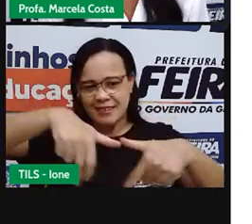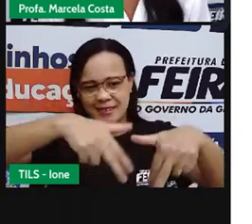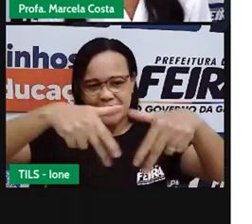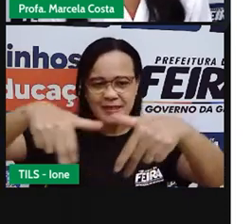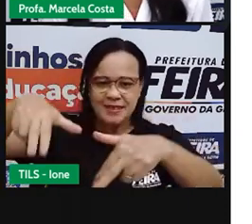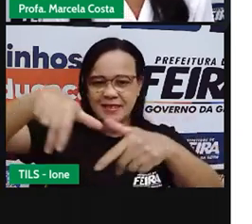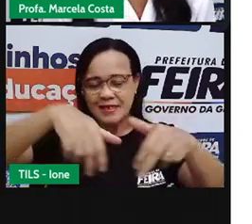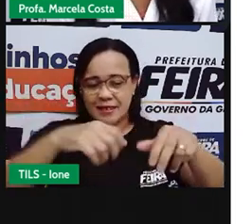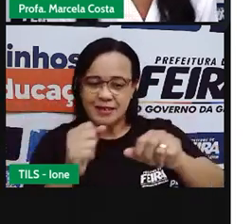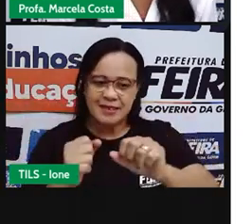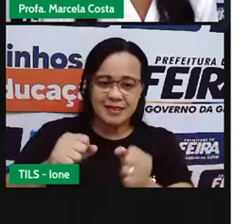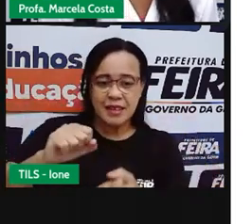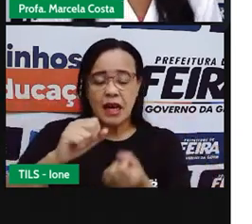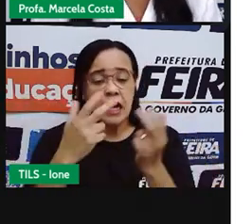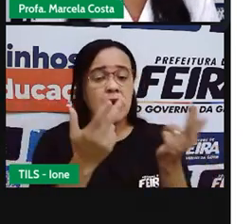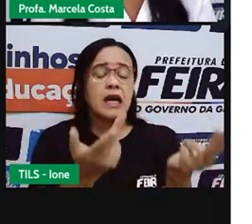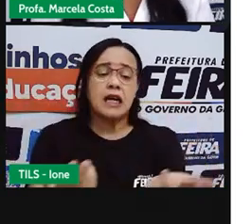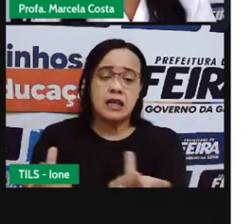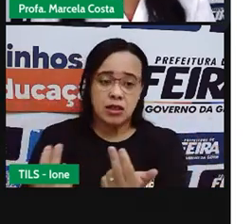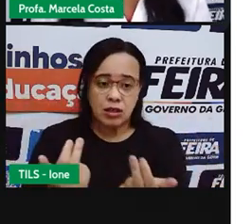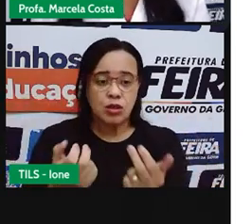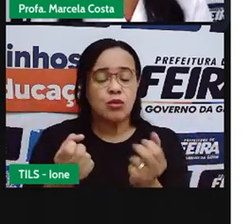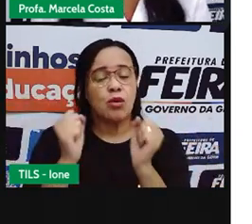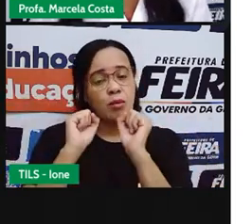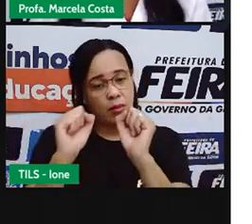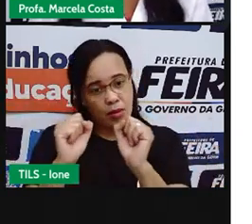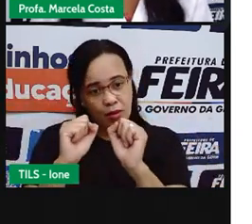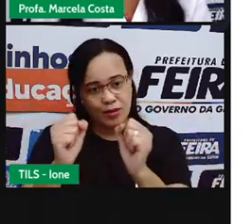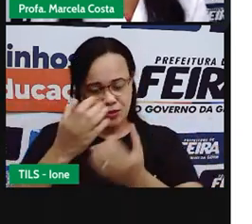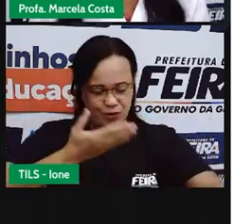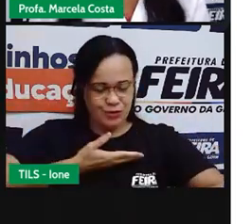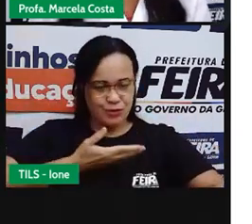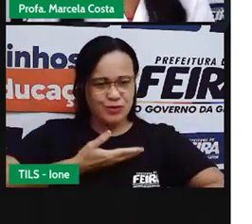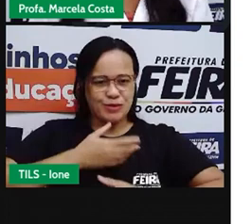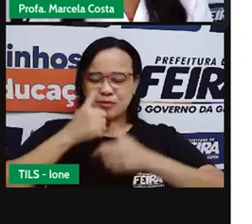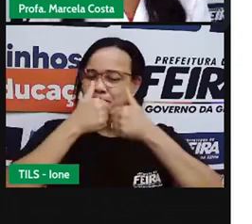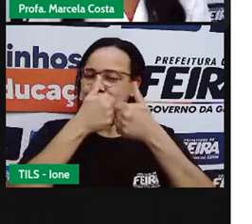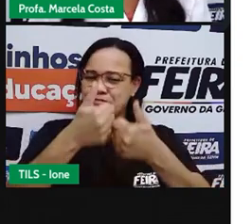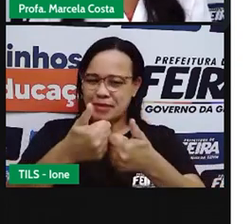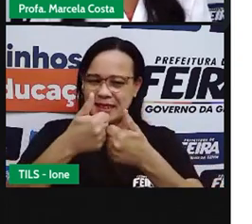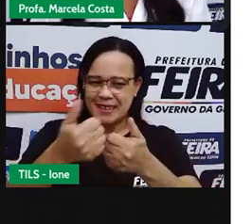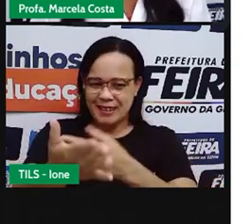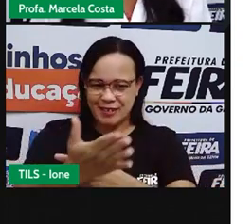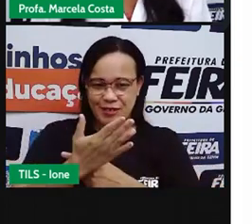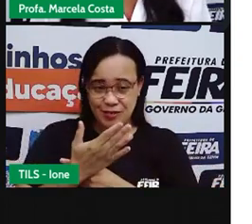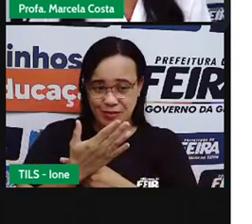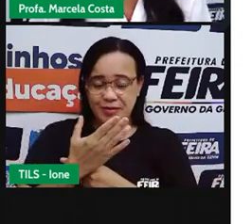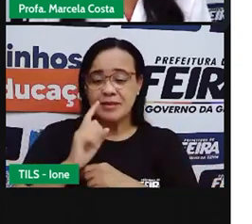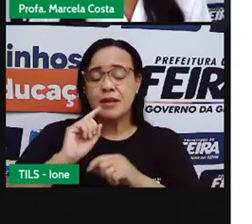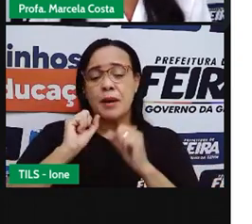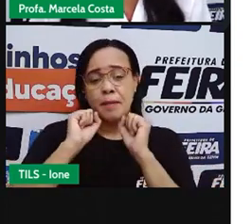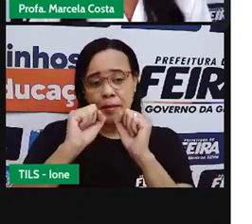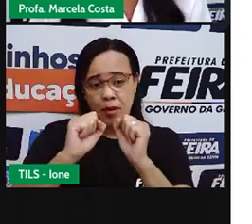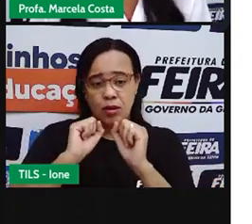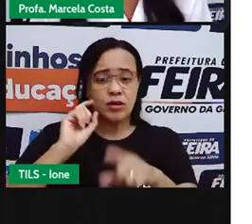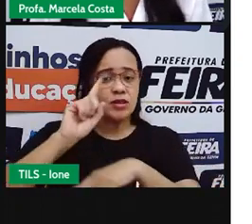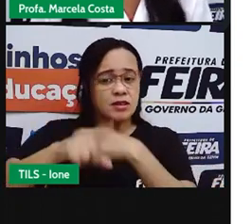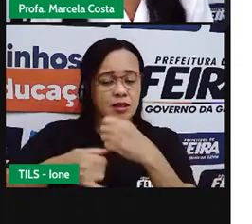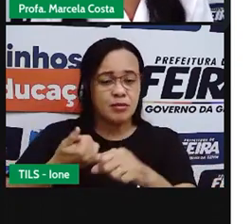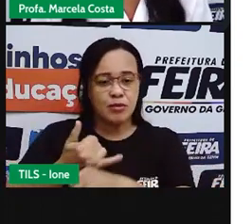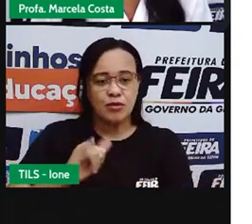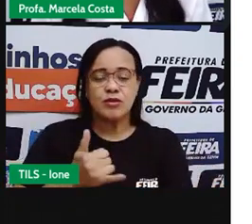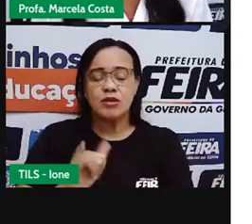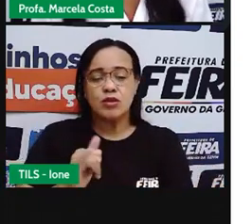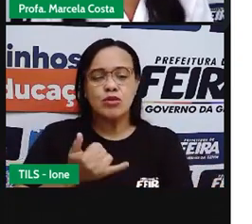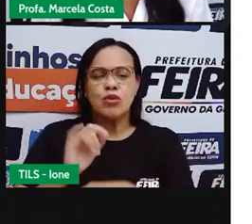música Essa coreografia Pra destravar o corpo O link pra acessar esse vídeo no YouTube Tá aqui